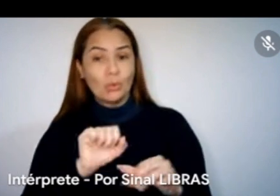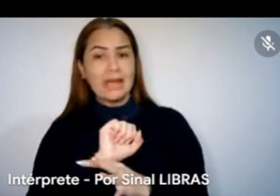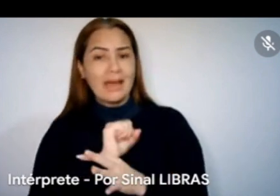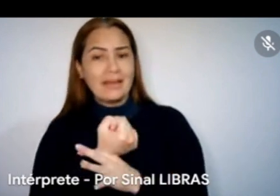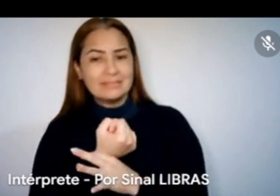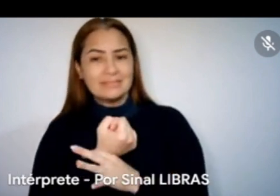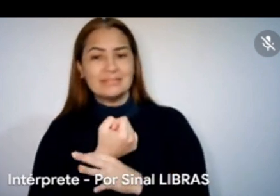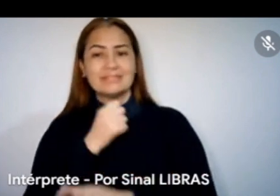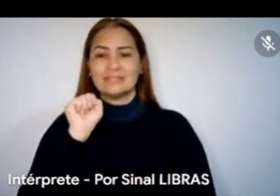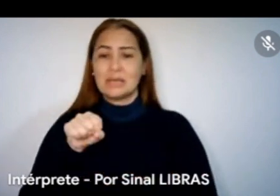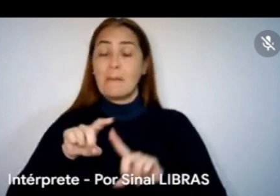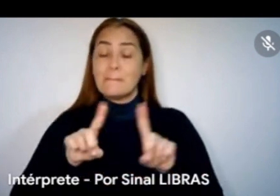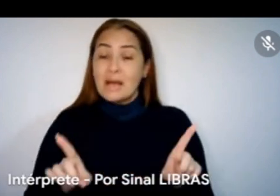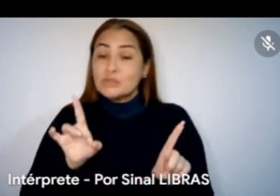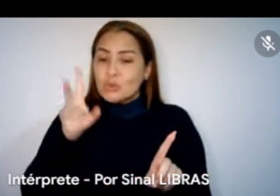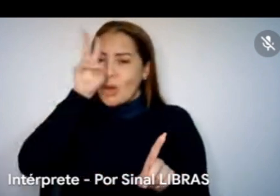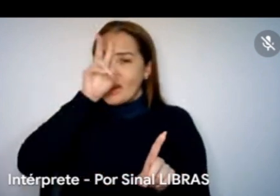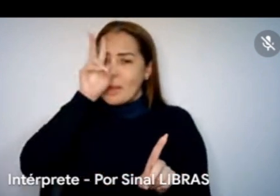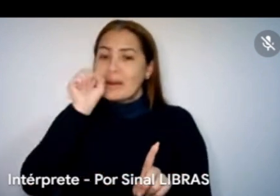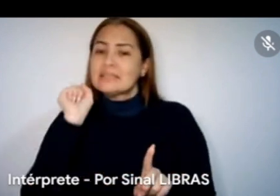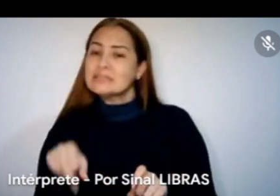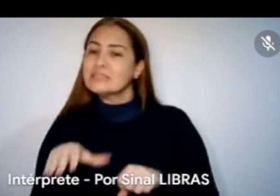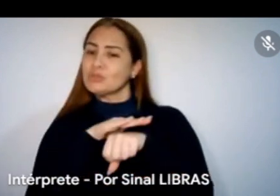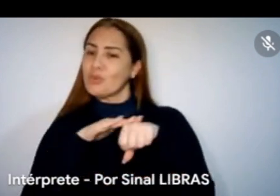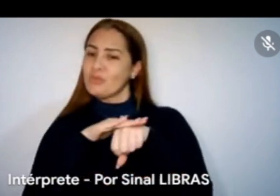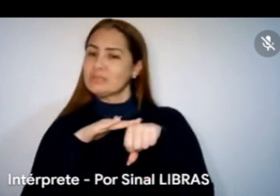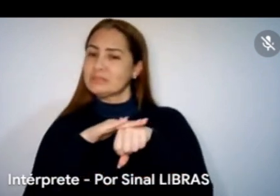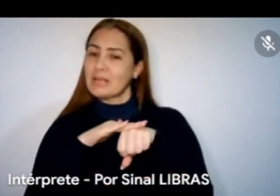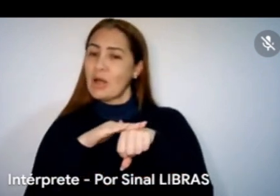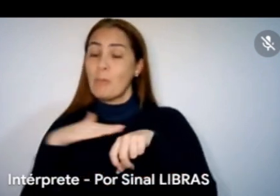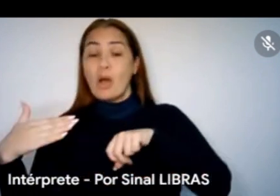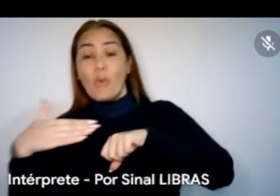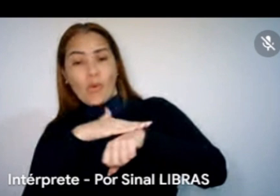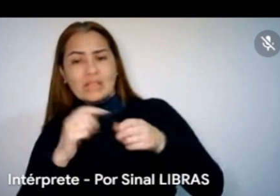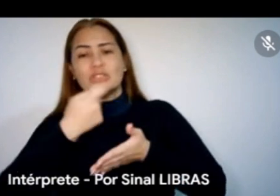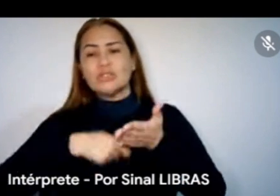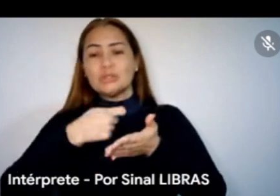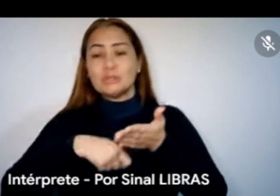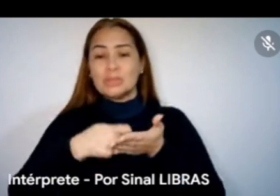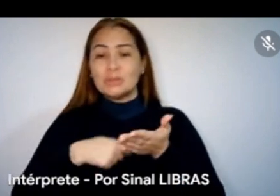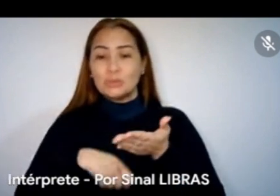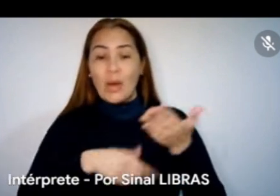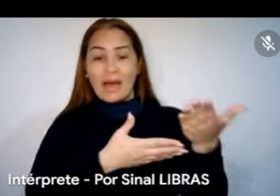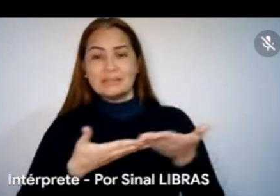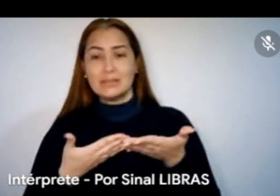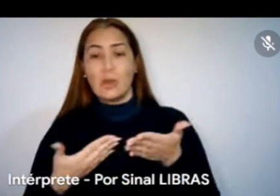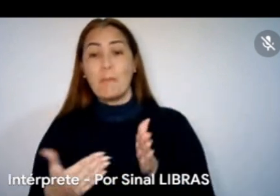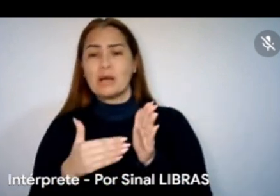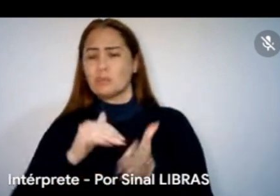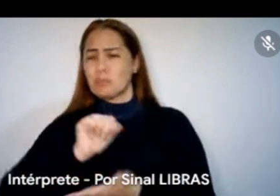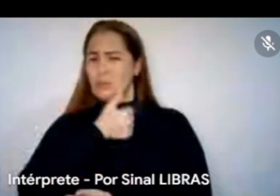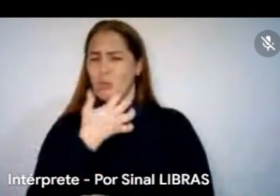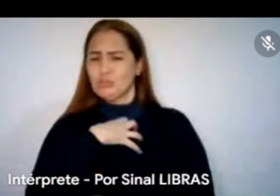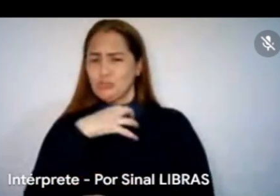ressaltar que a gente conversou, que realmente houve diálogo, né? Que a gente tentou atender o máximo possível, da melhor forma possível, né? Dentro da